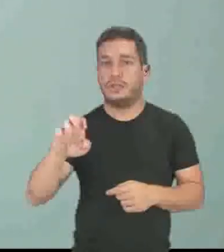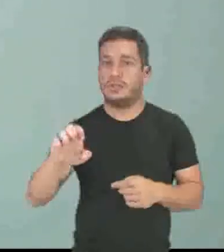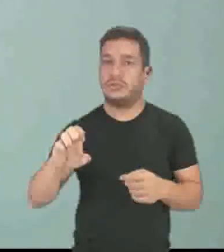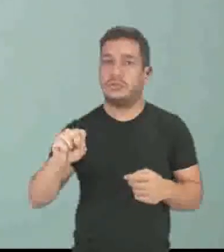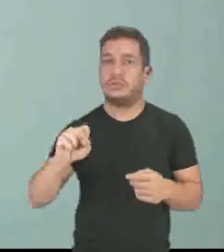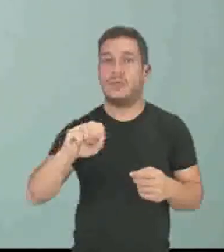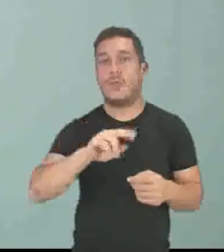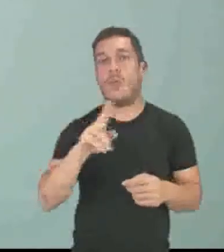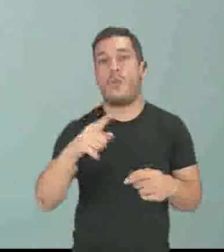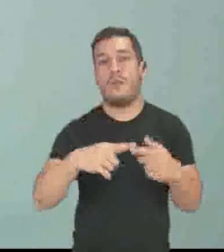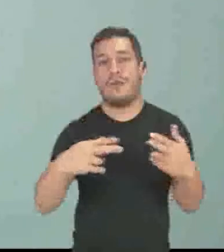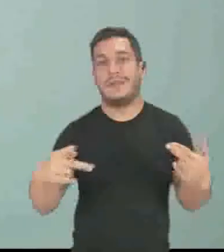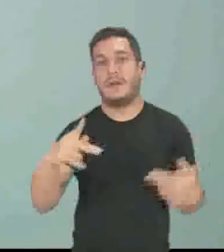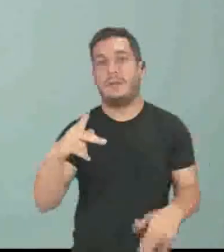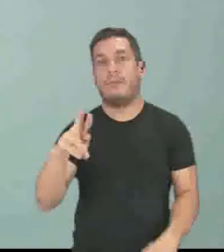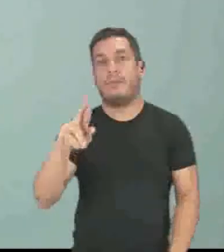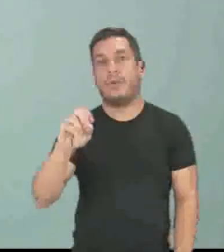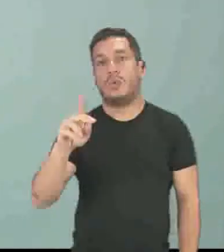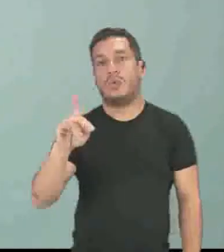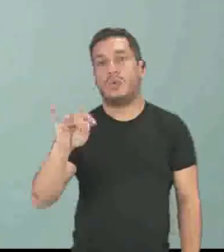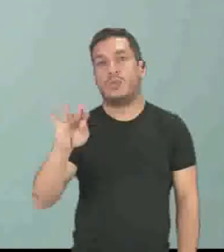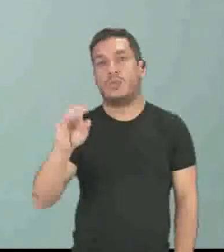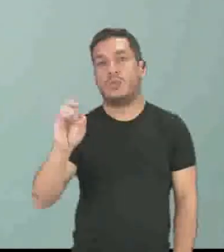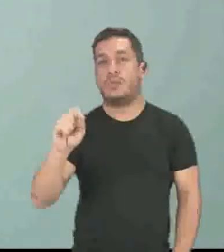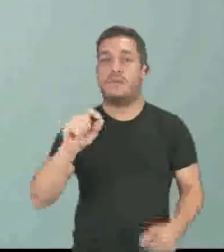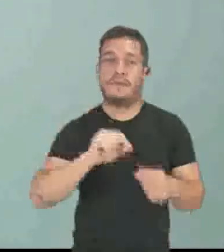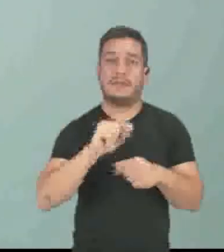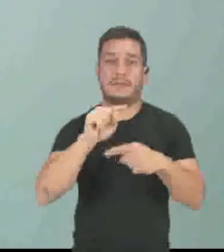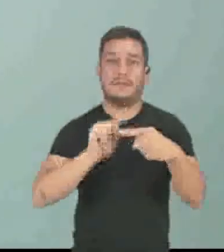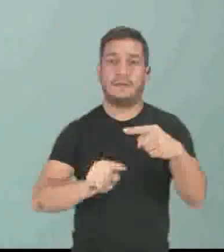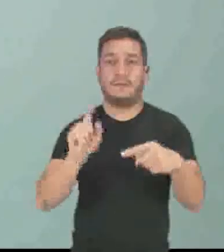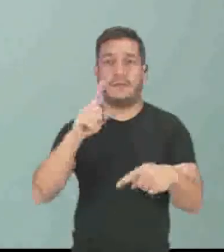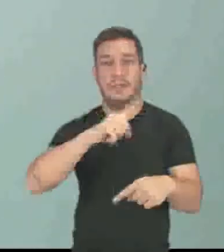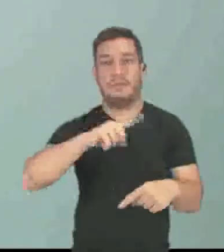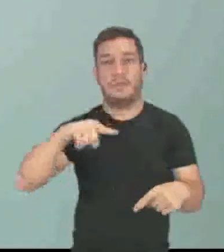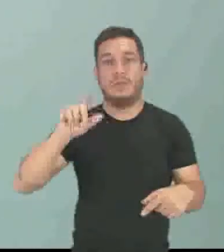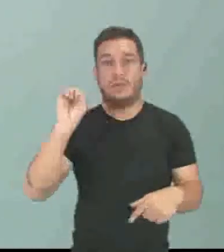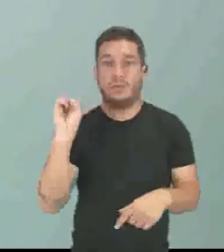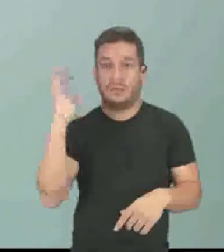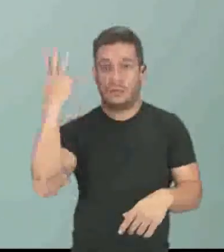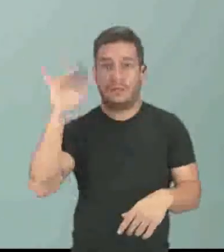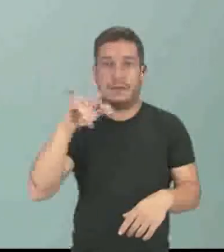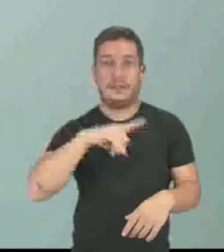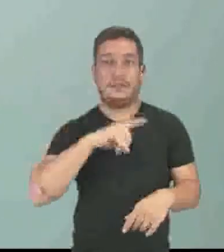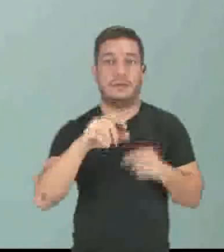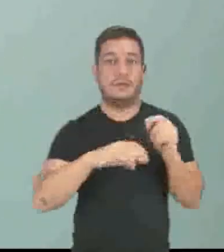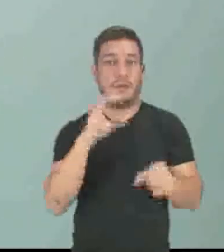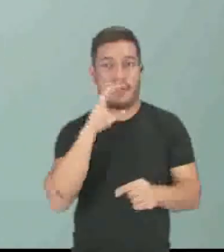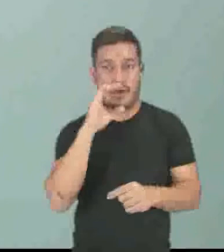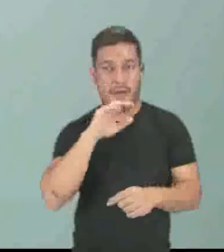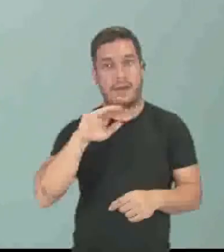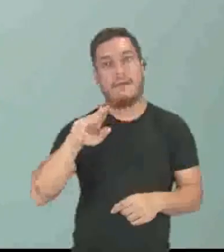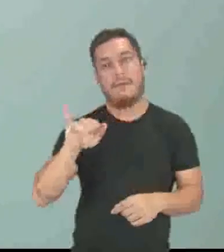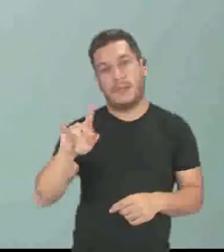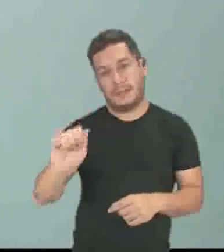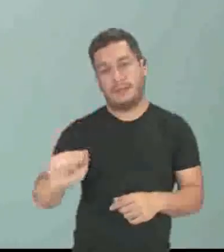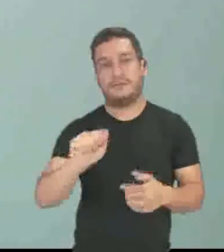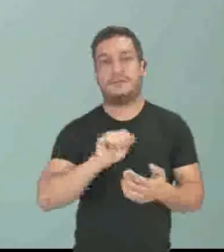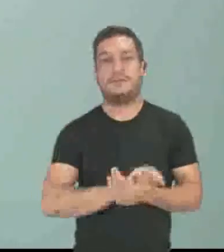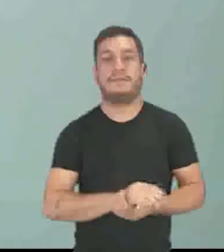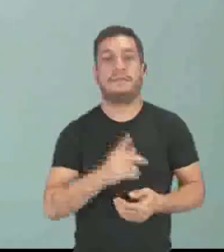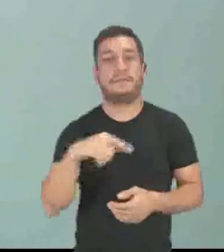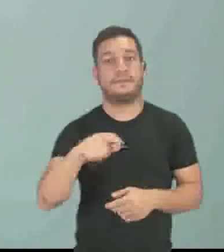produtos, você vai fazer a divisão pela variação do tempo e você vai ter a velocidade média dessas reações.